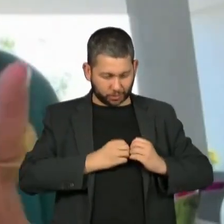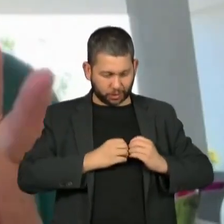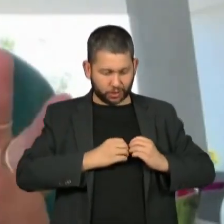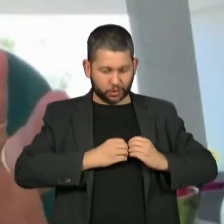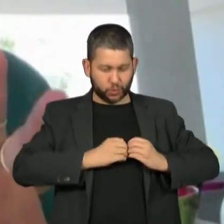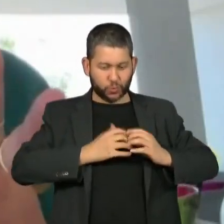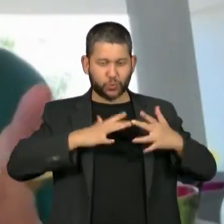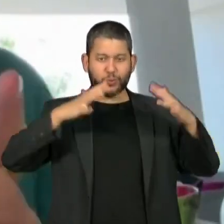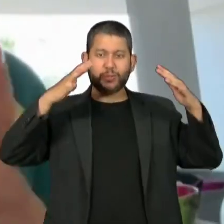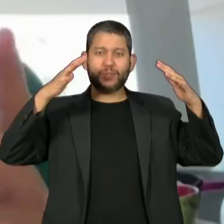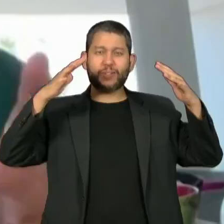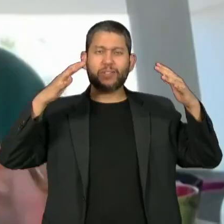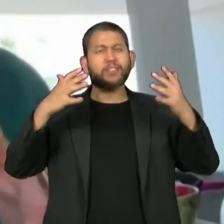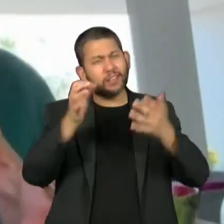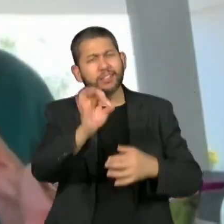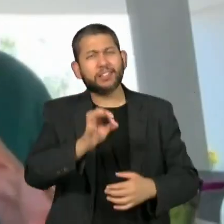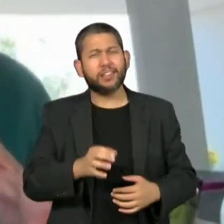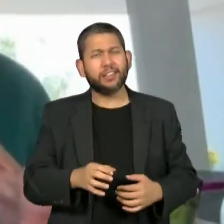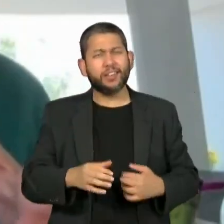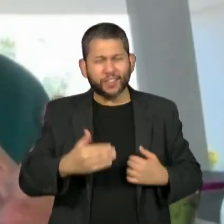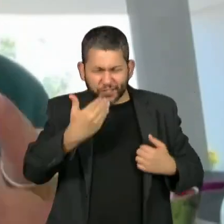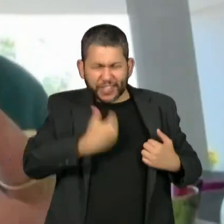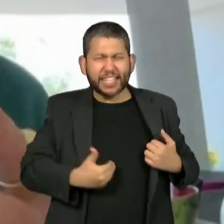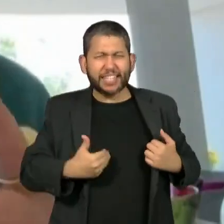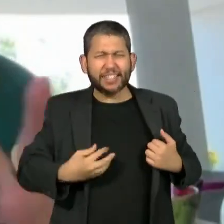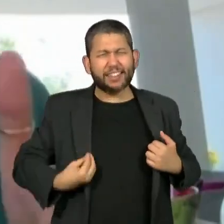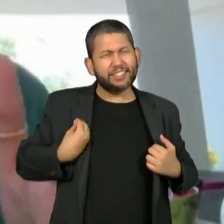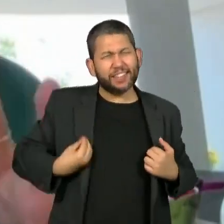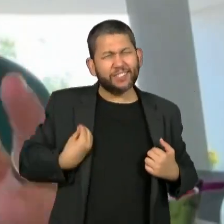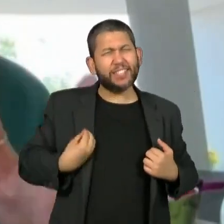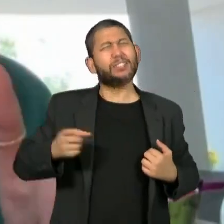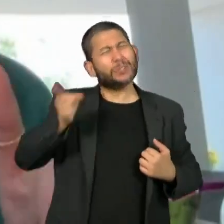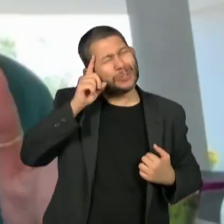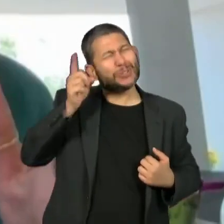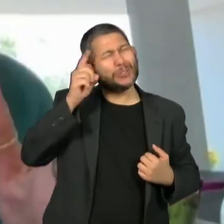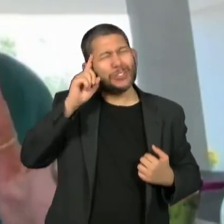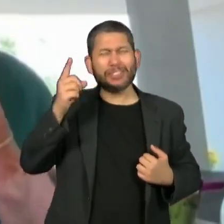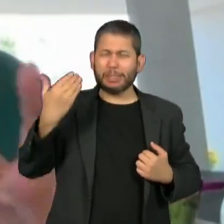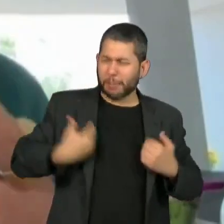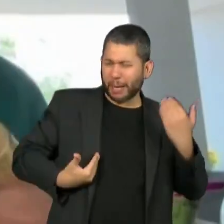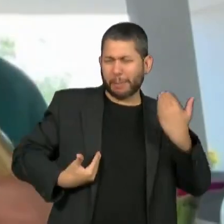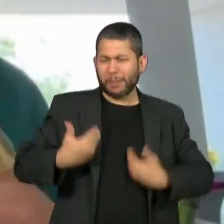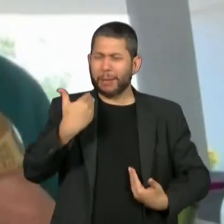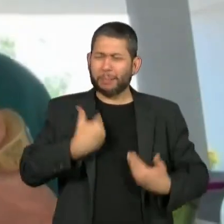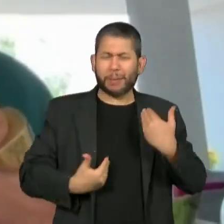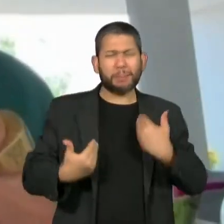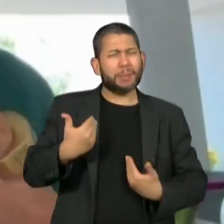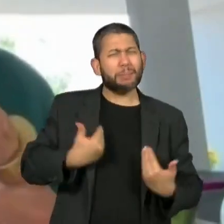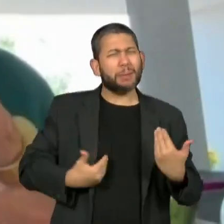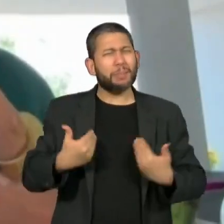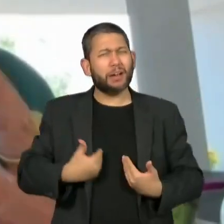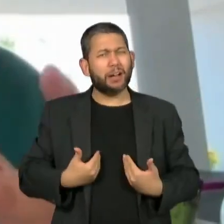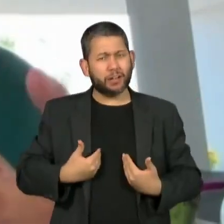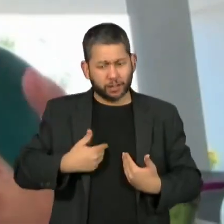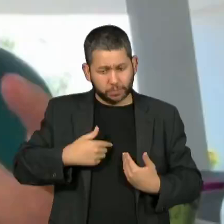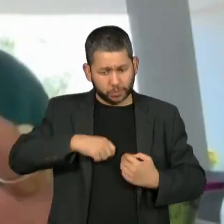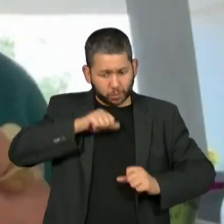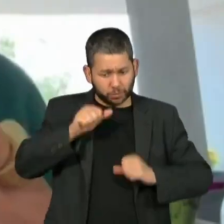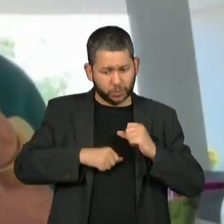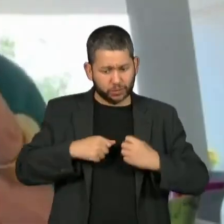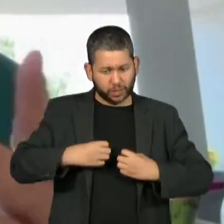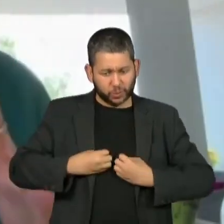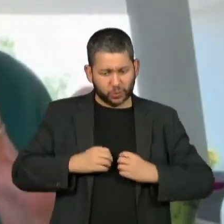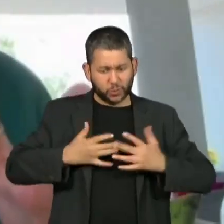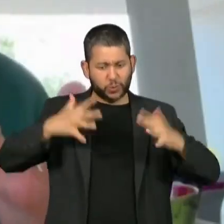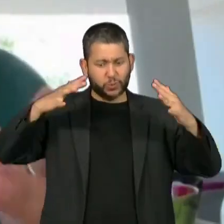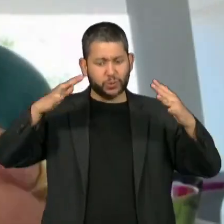E claro, o que vai fazer com as feridas da vida, que são constantes e continuas? Sino tentar convertirlas em luz para